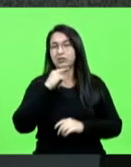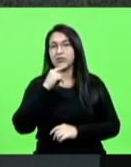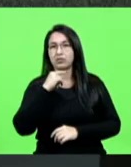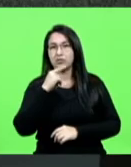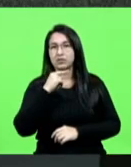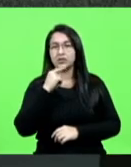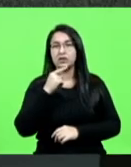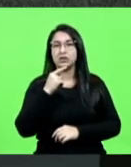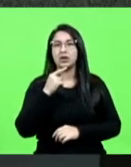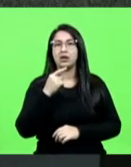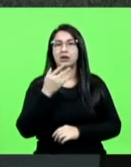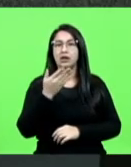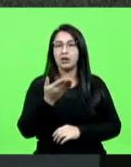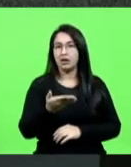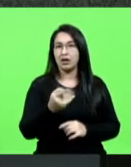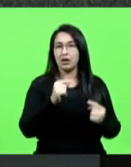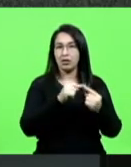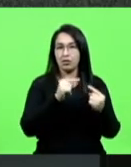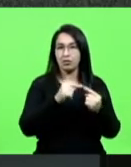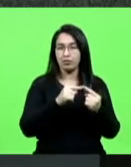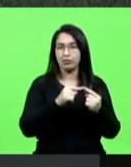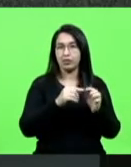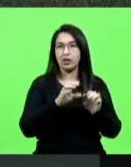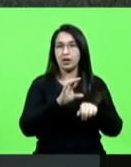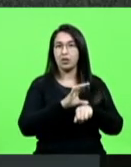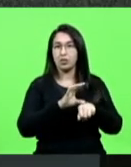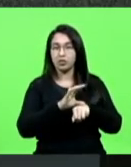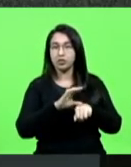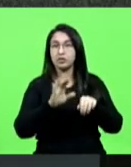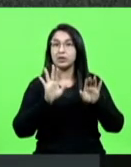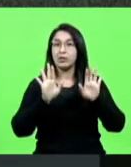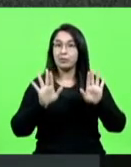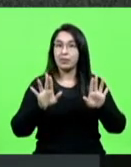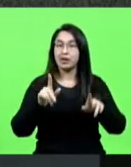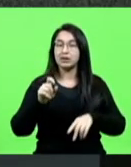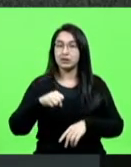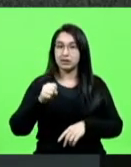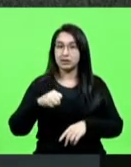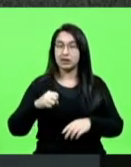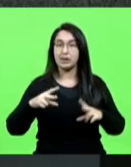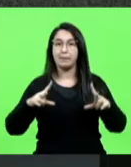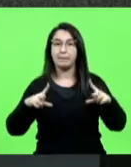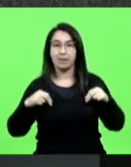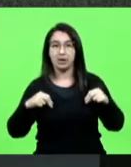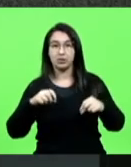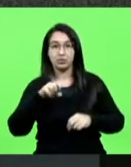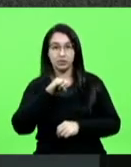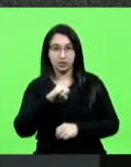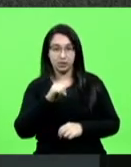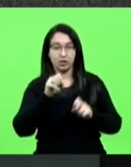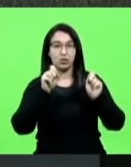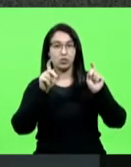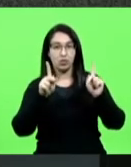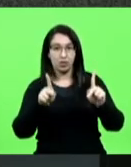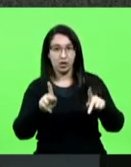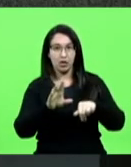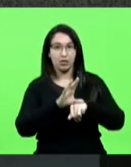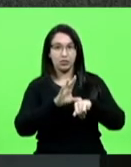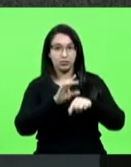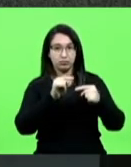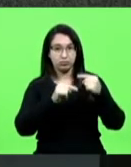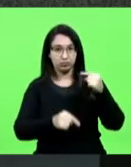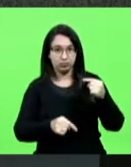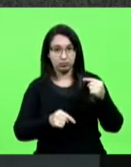constitucionalidade, mas sim do mérito. Então, se foi suprido essa questão da inconstitucionalidade na